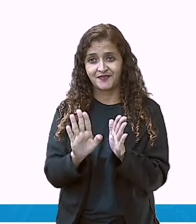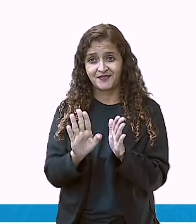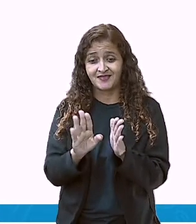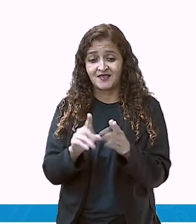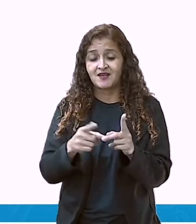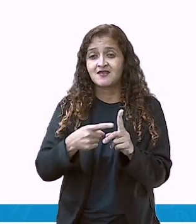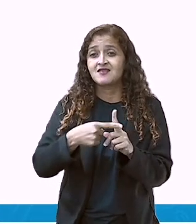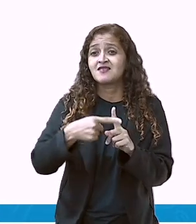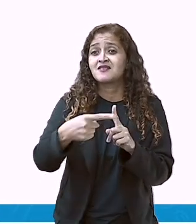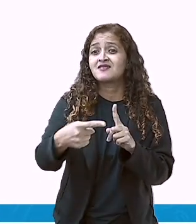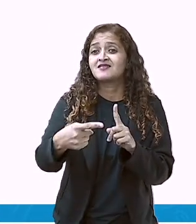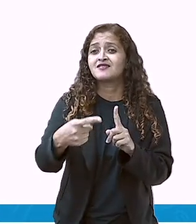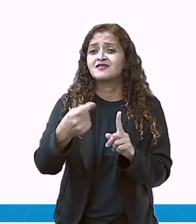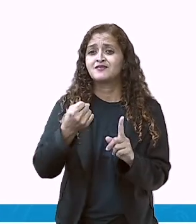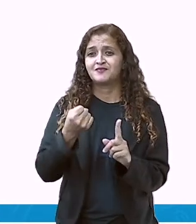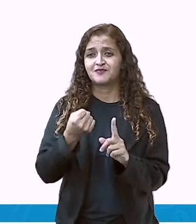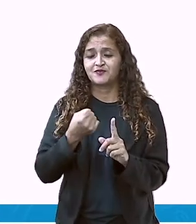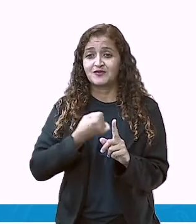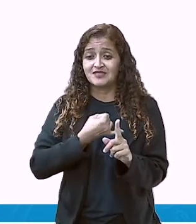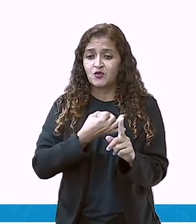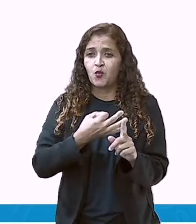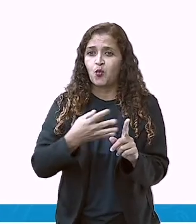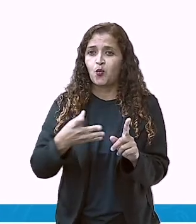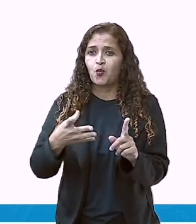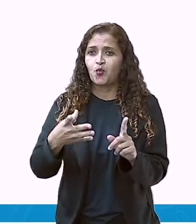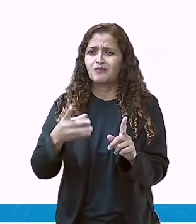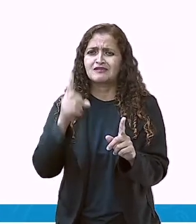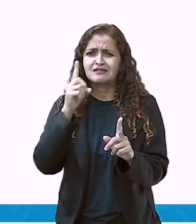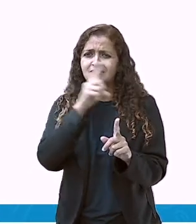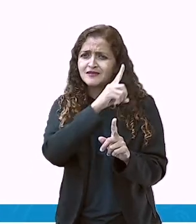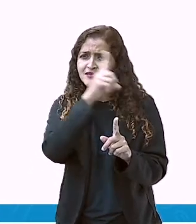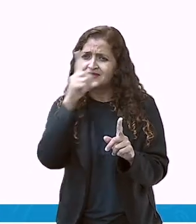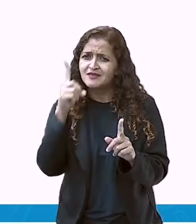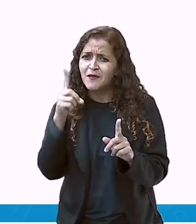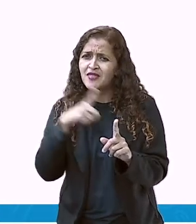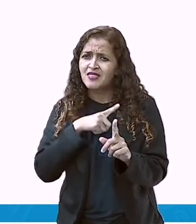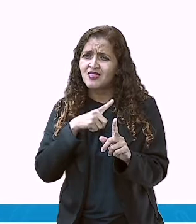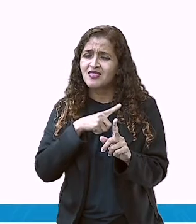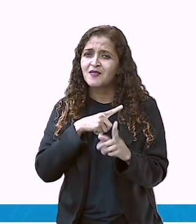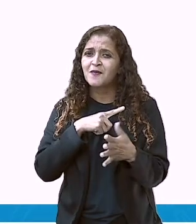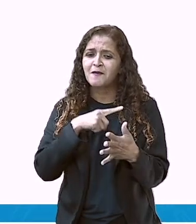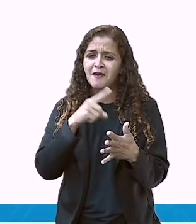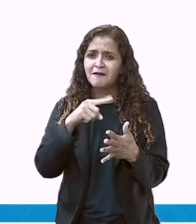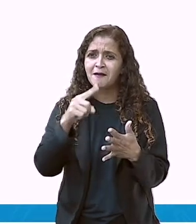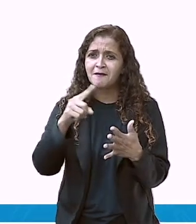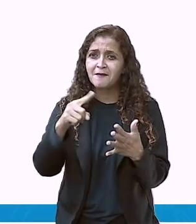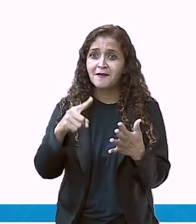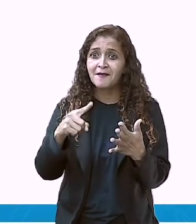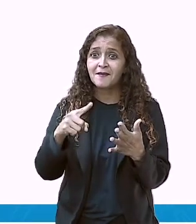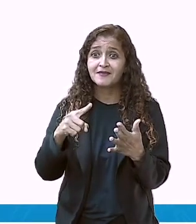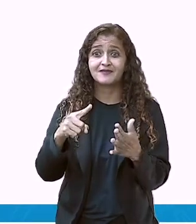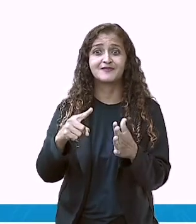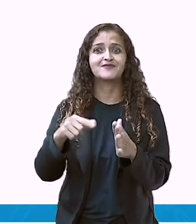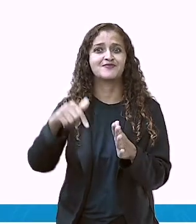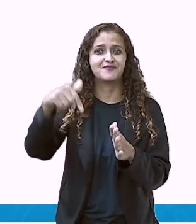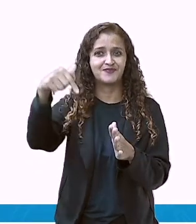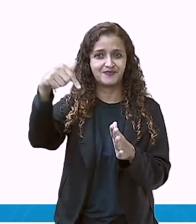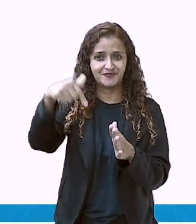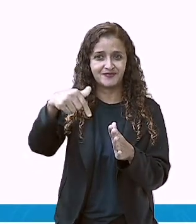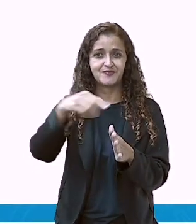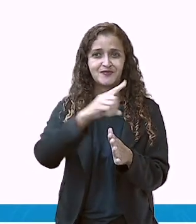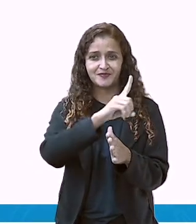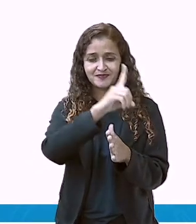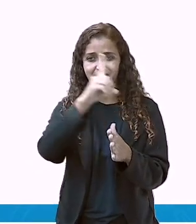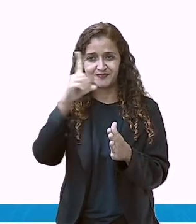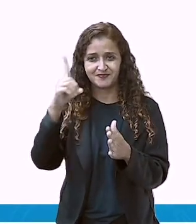a semana tem? Vamos contar? Um, dois, três, quatro, cinco, seis, sete